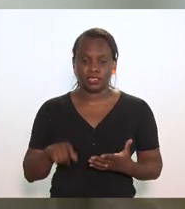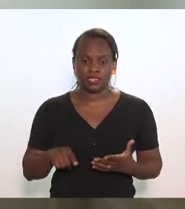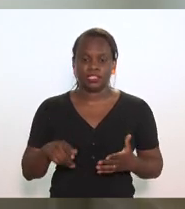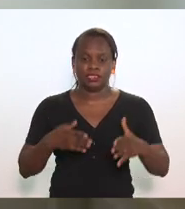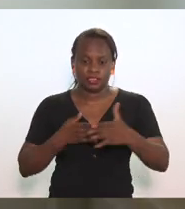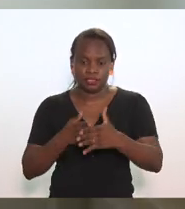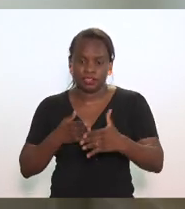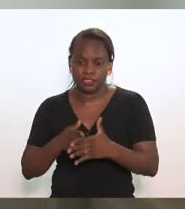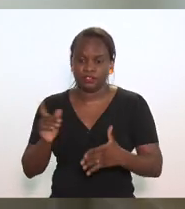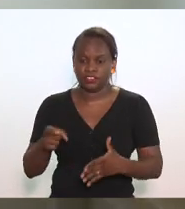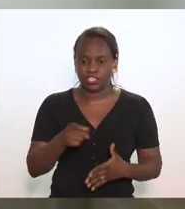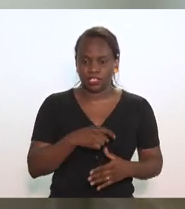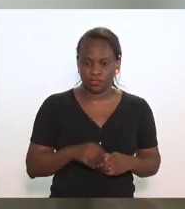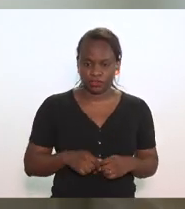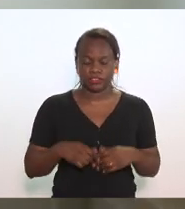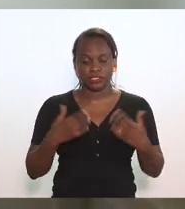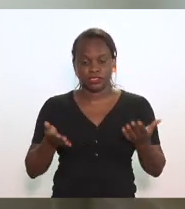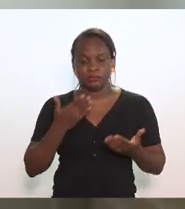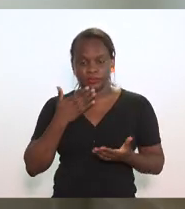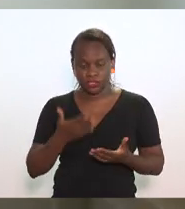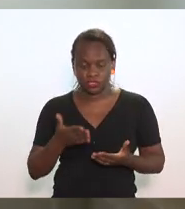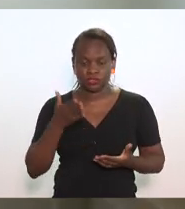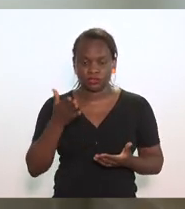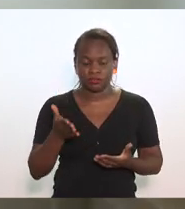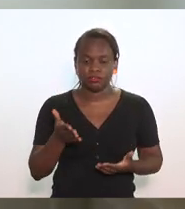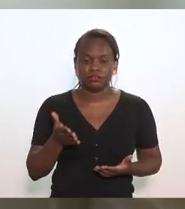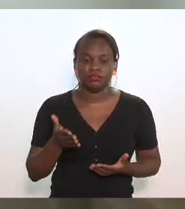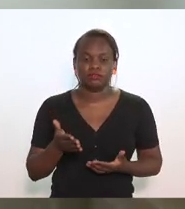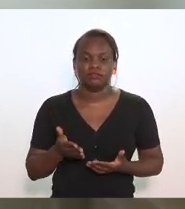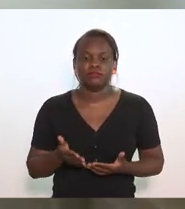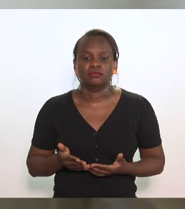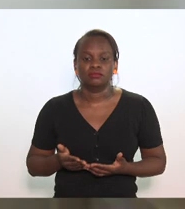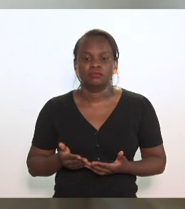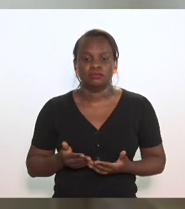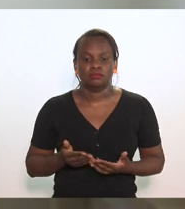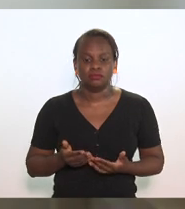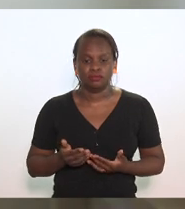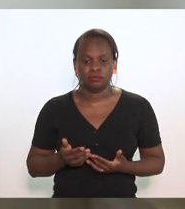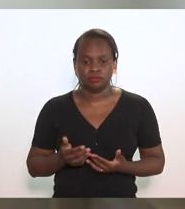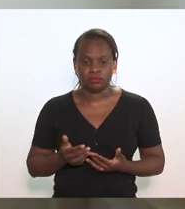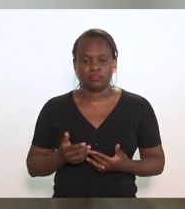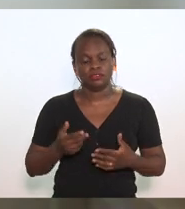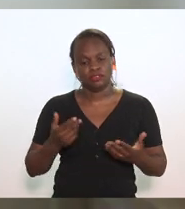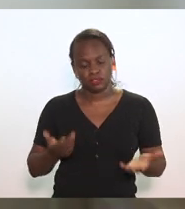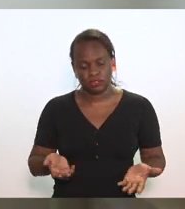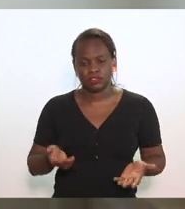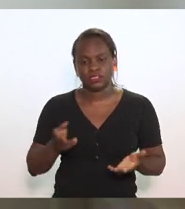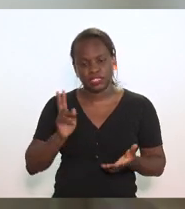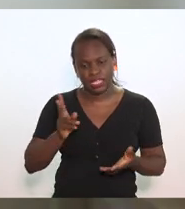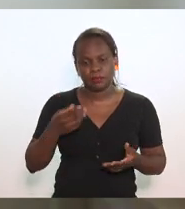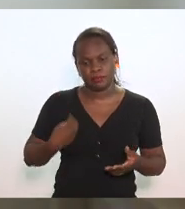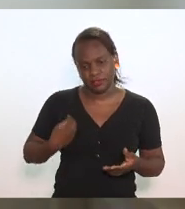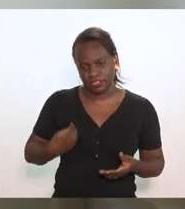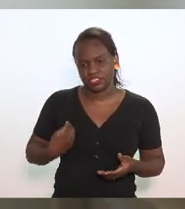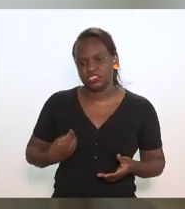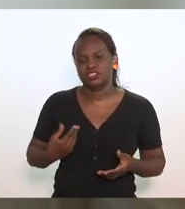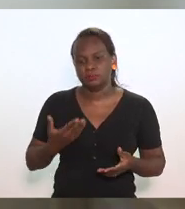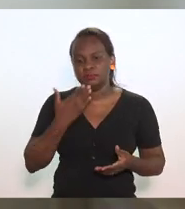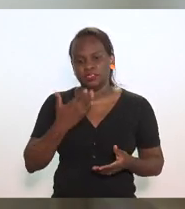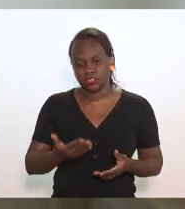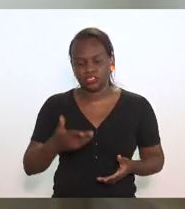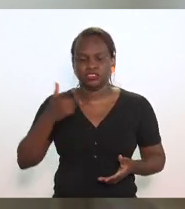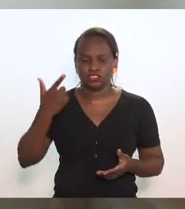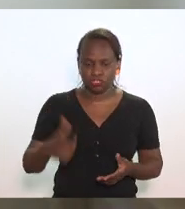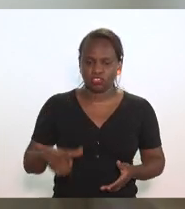barreira fiscal então pediria a vossa excelência que a vossa excelência sempre muito presente que também